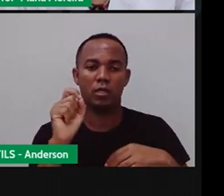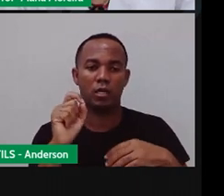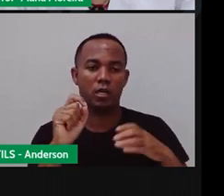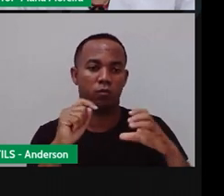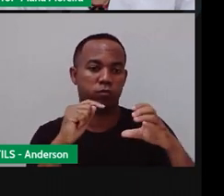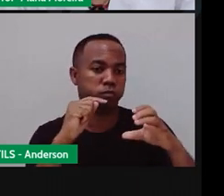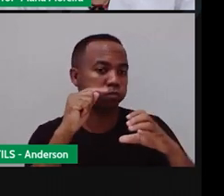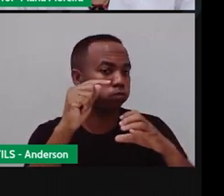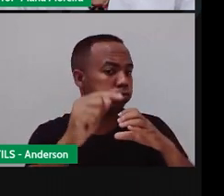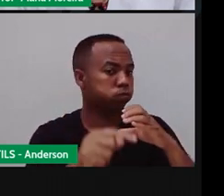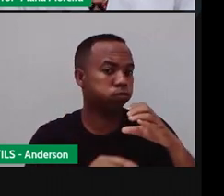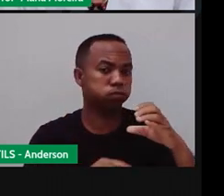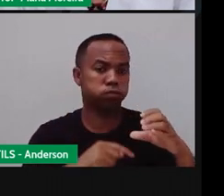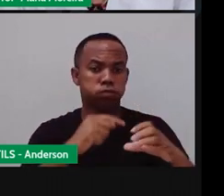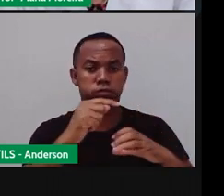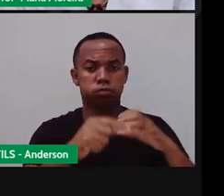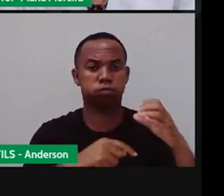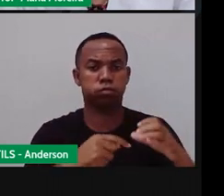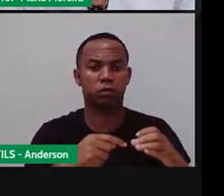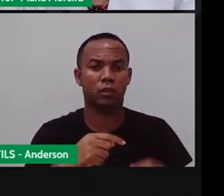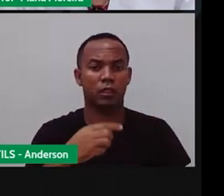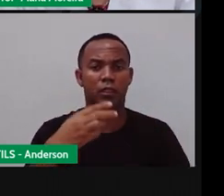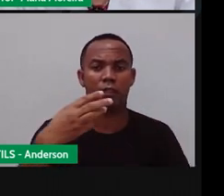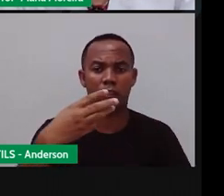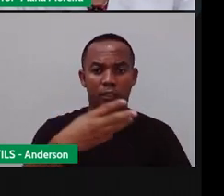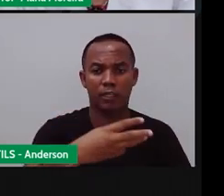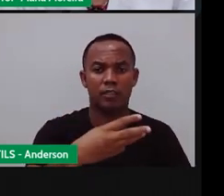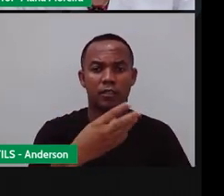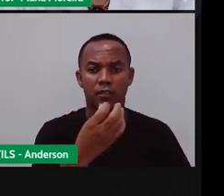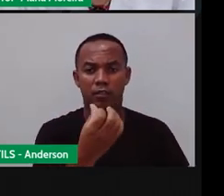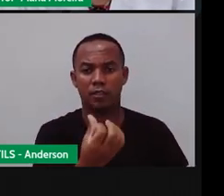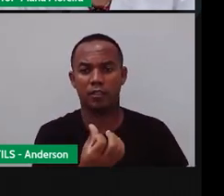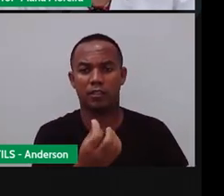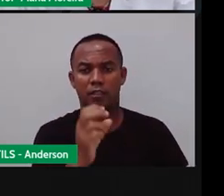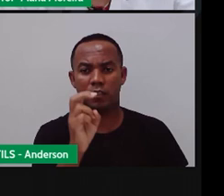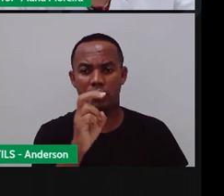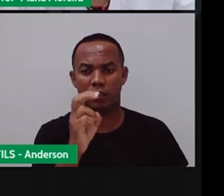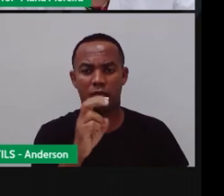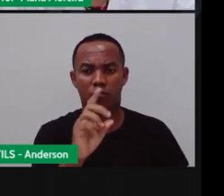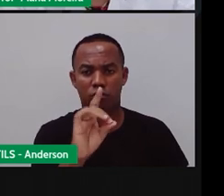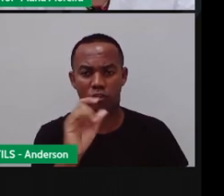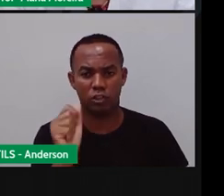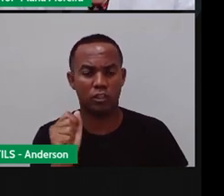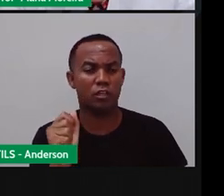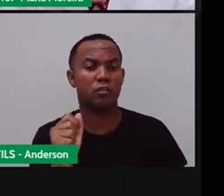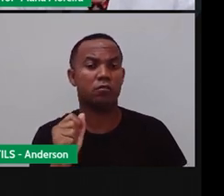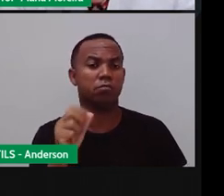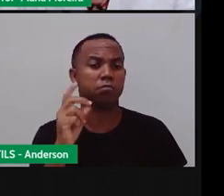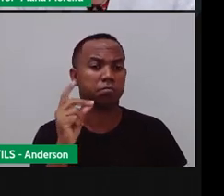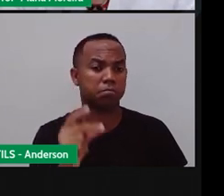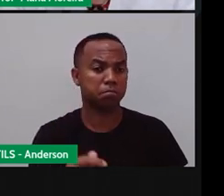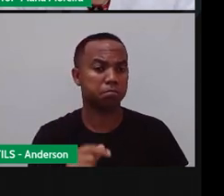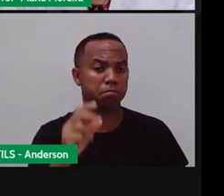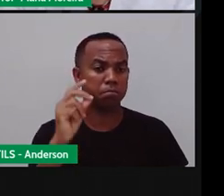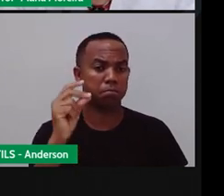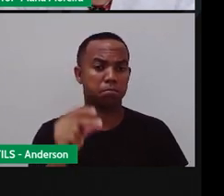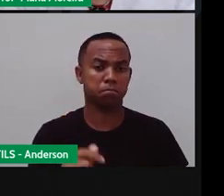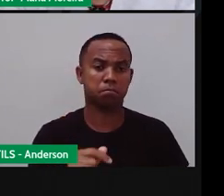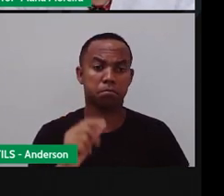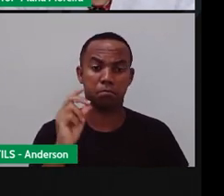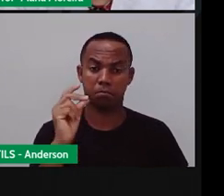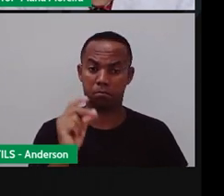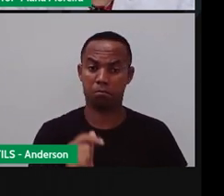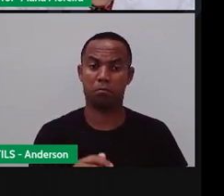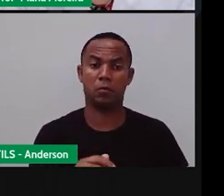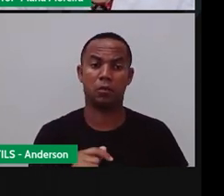redor a Terra demora 365 dias e os quebradinhos aí de horas né? Que é o que forma o ano bisseixo que